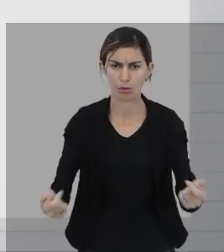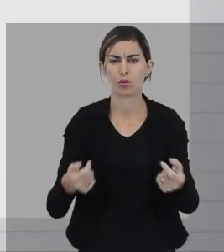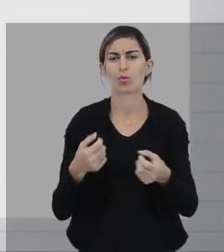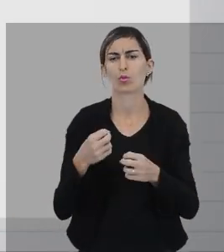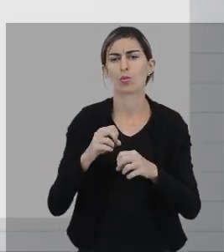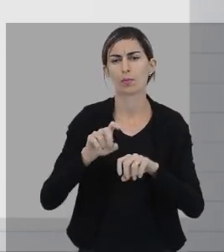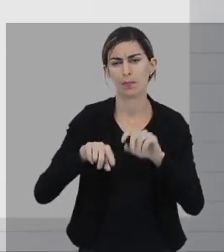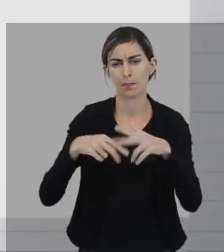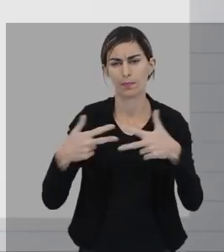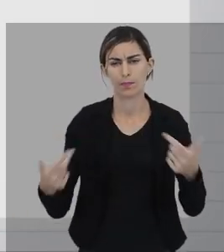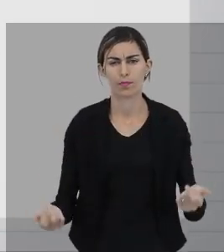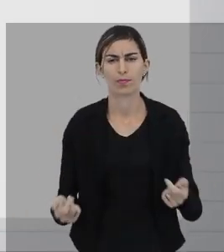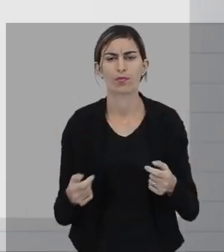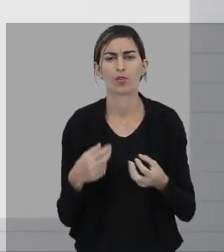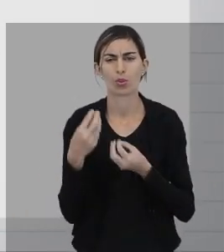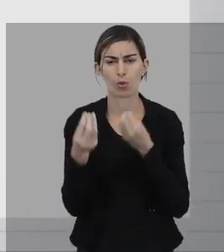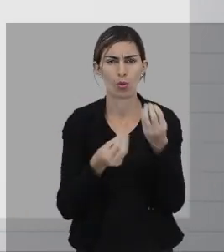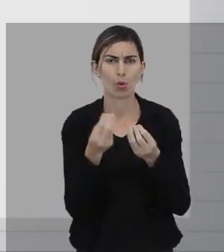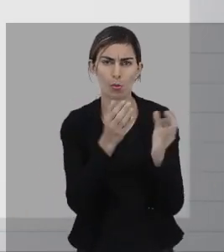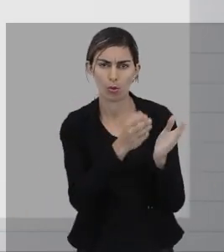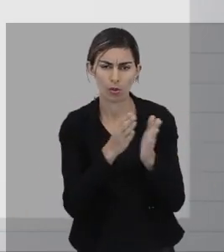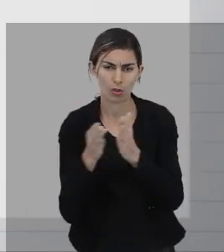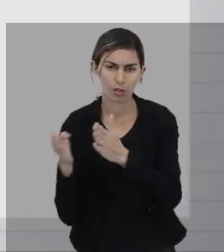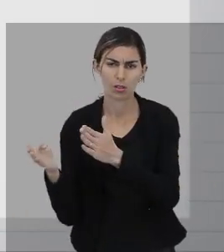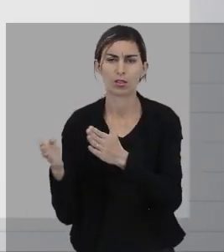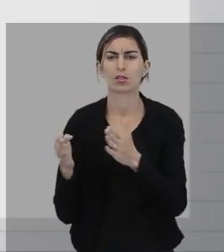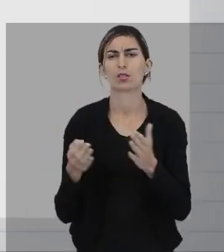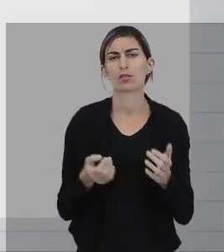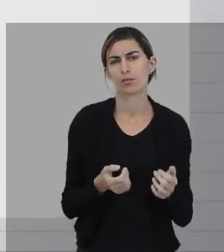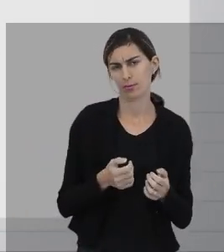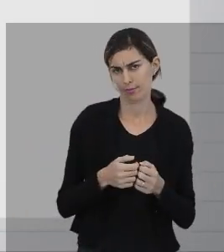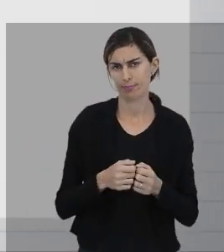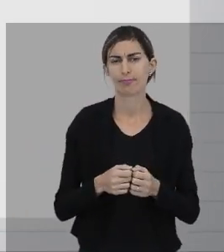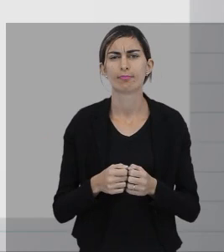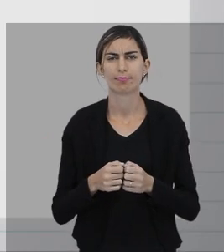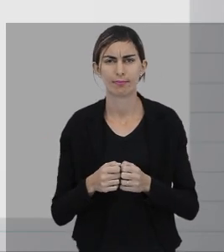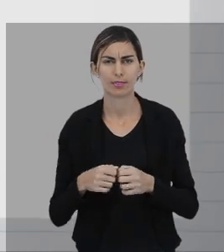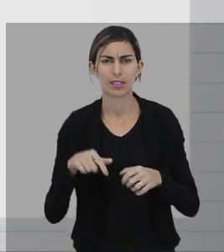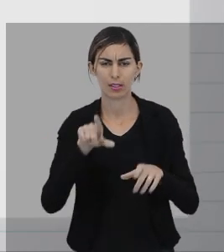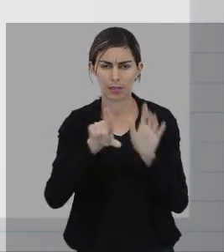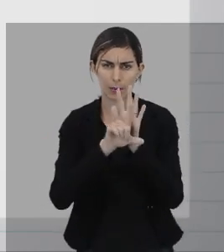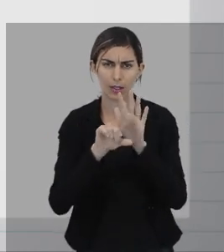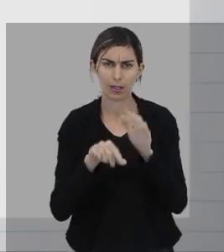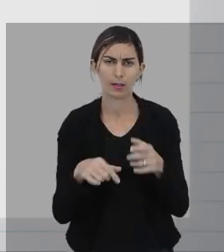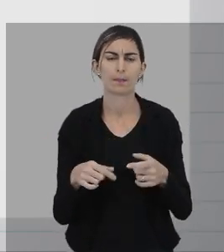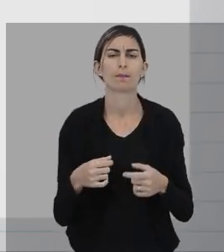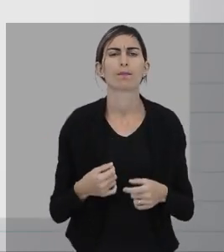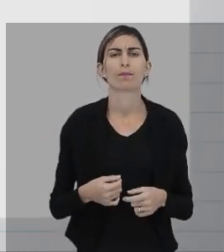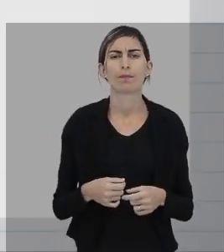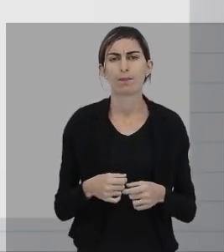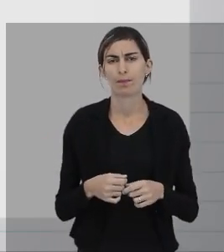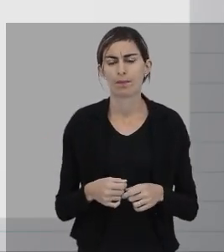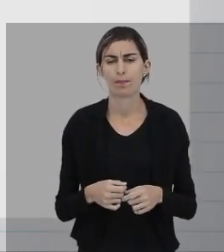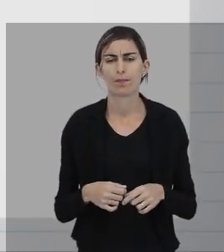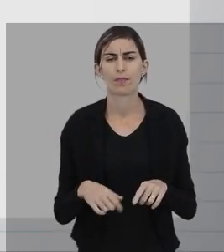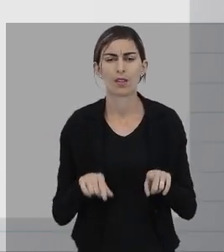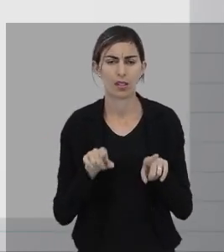a questão do não desperdício, as formas de organização, de aquisição e licitação também.